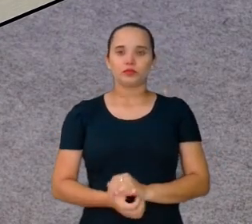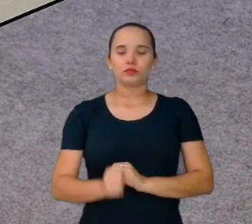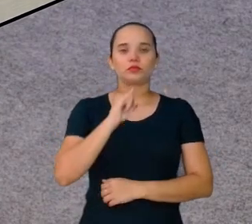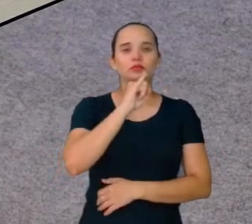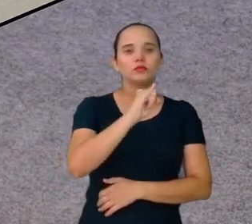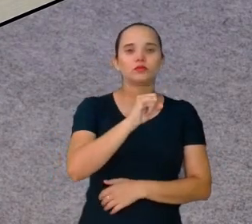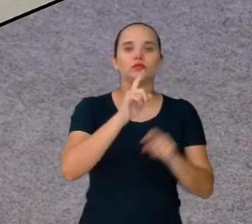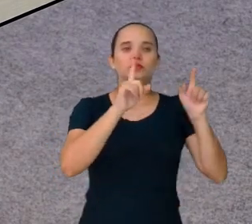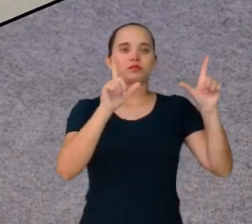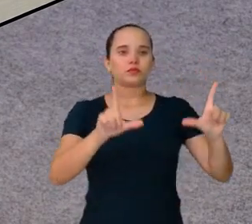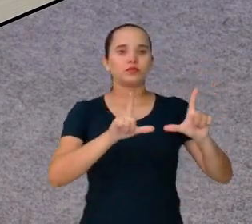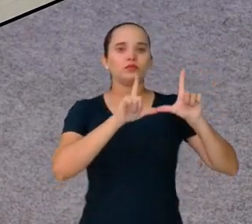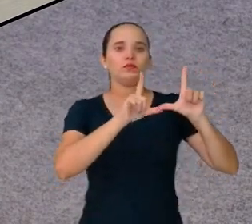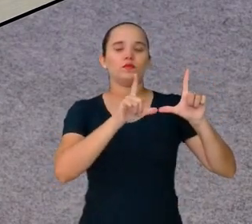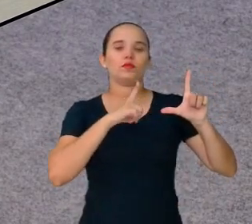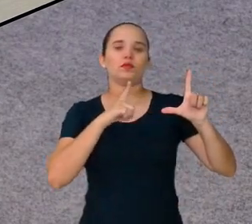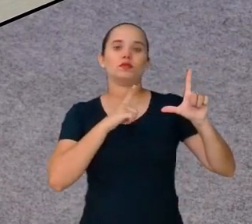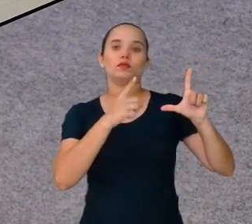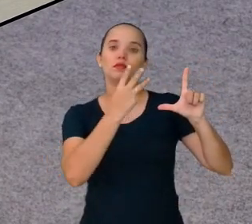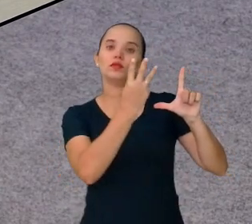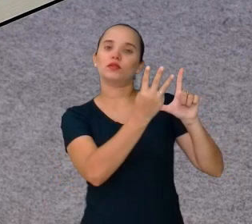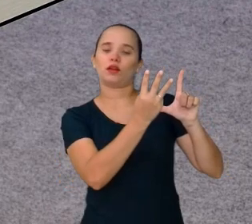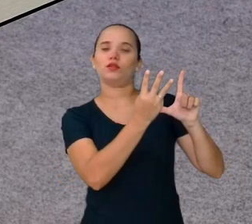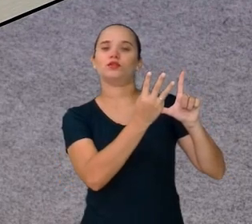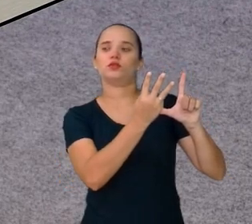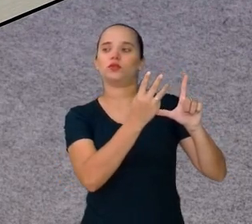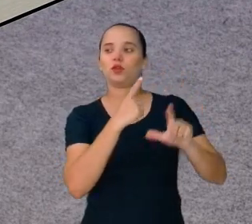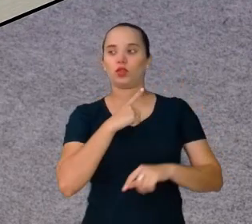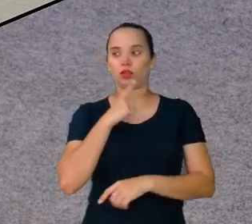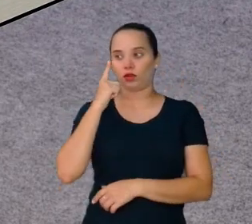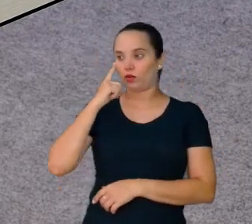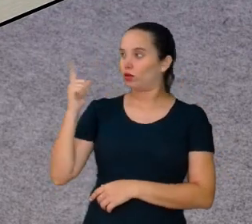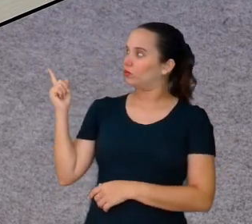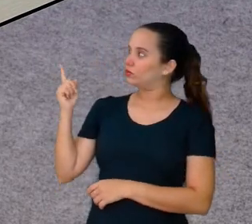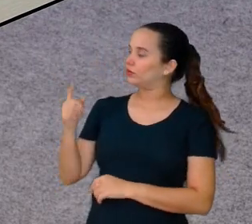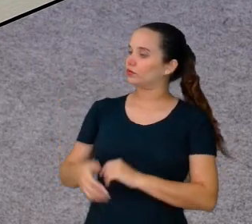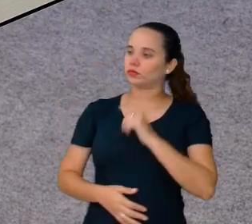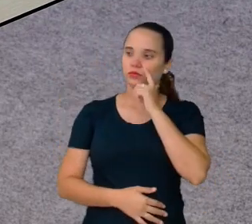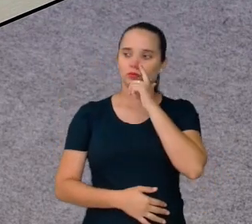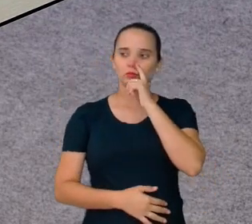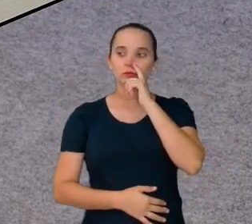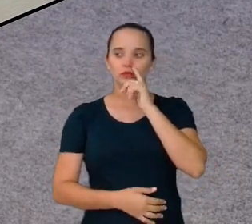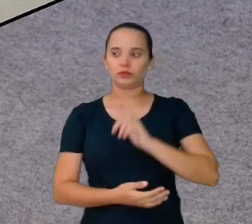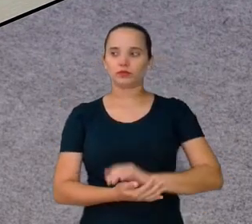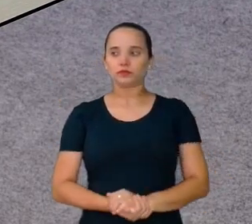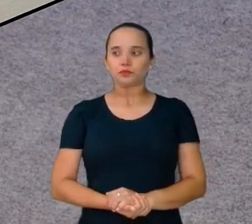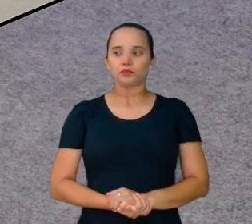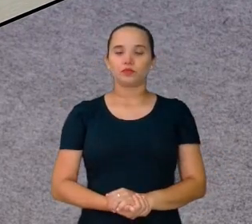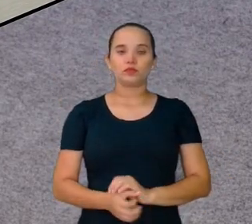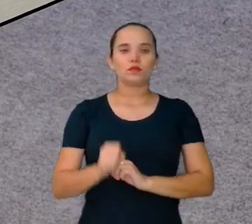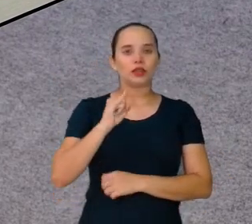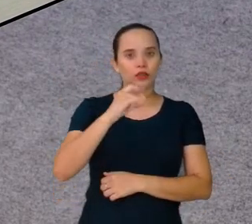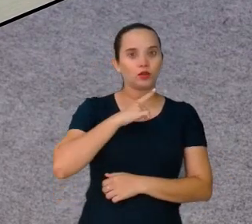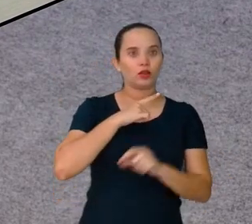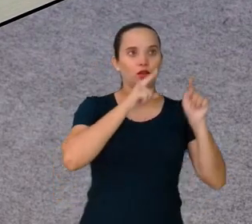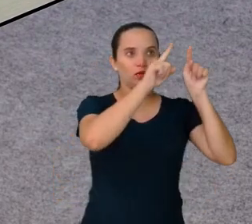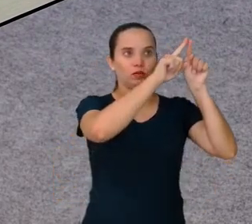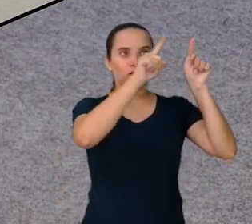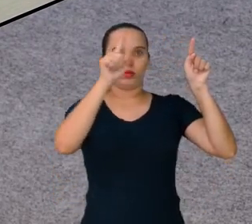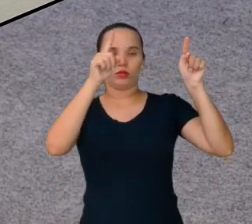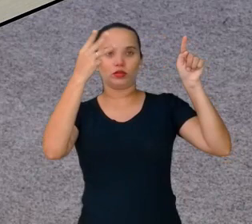3, aqui eu tenho 3. Aqui, 1, 2, tenho que colocar 3.